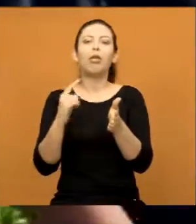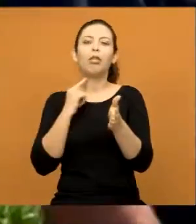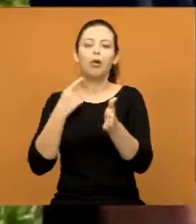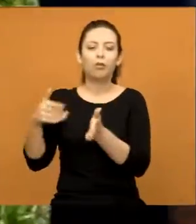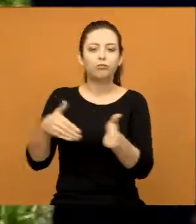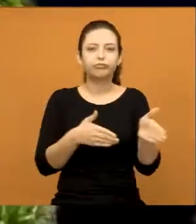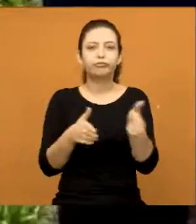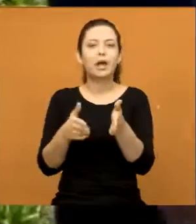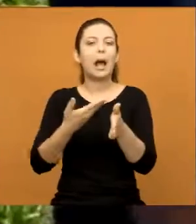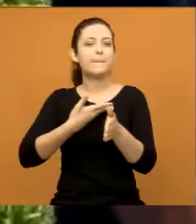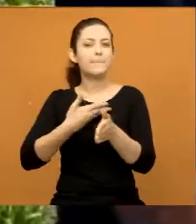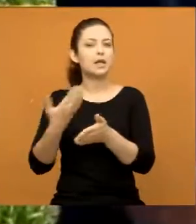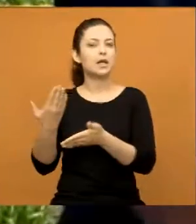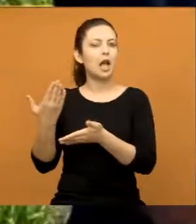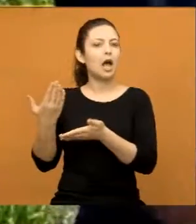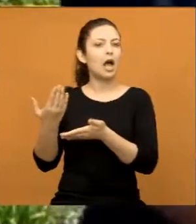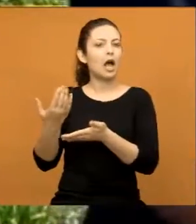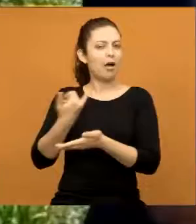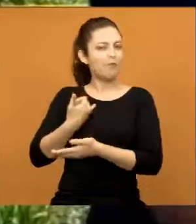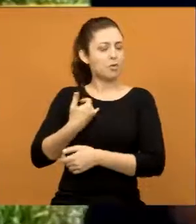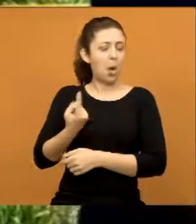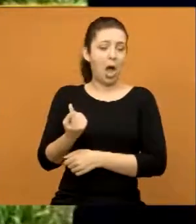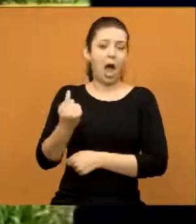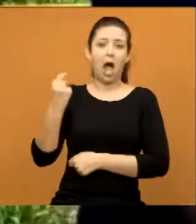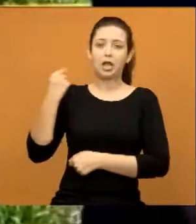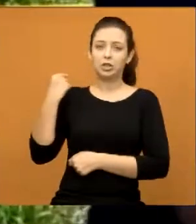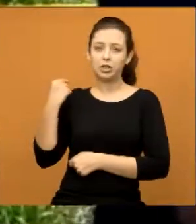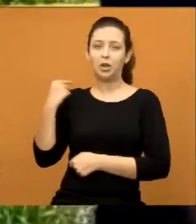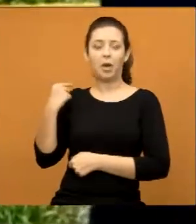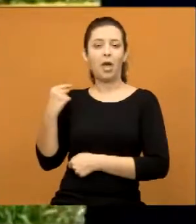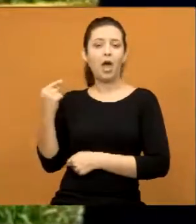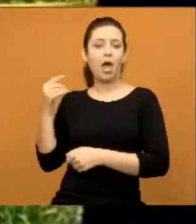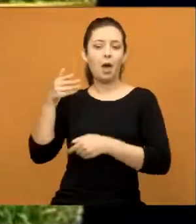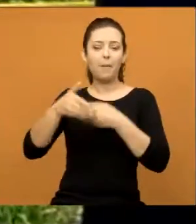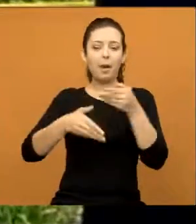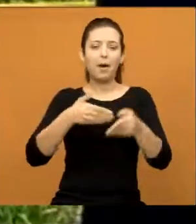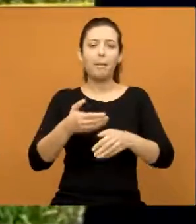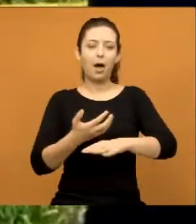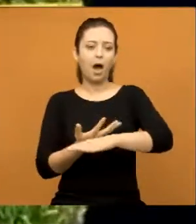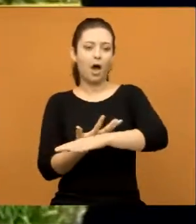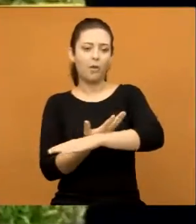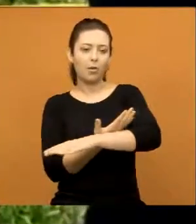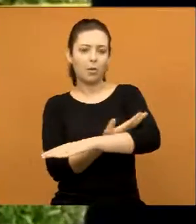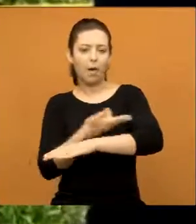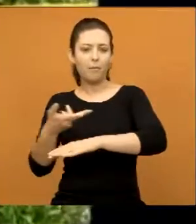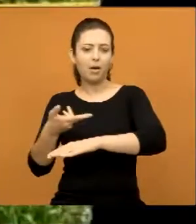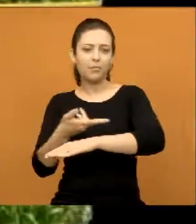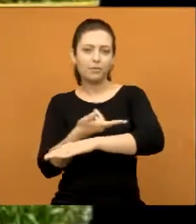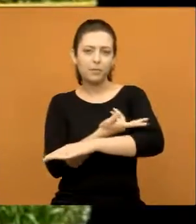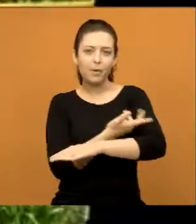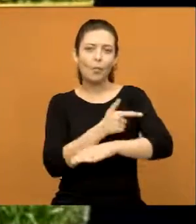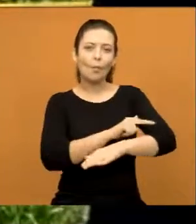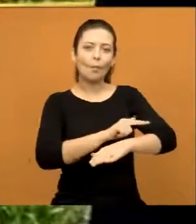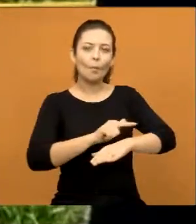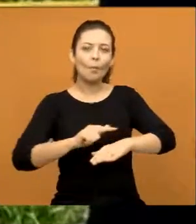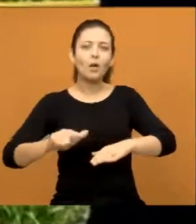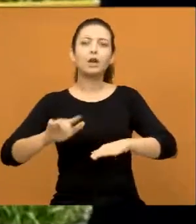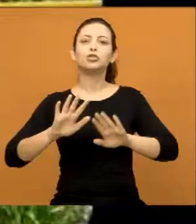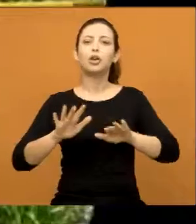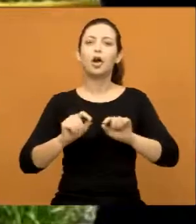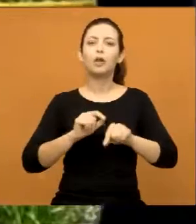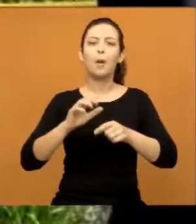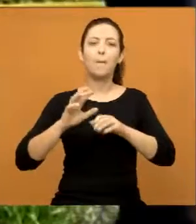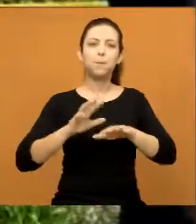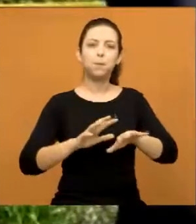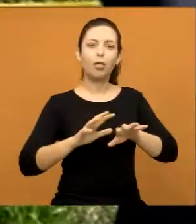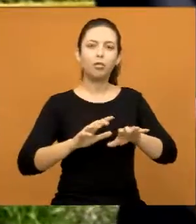Segundo a nossa amiga aqui, que antigamente o pessoal vinha aqui, e além de cortar o mato, limpar, eles jateavam isso aqui com alta pressão